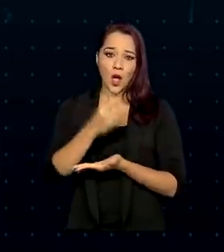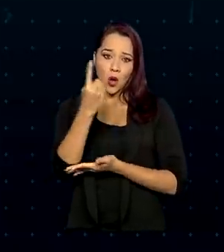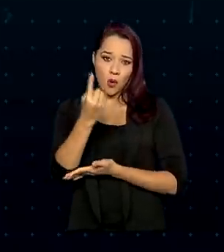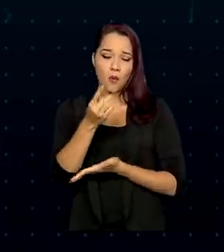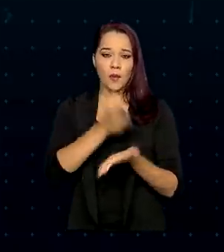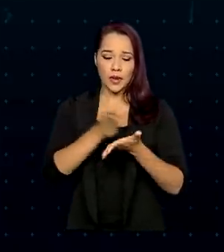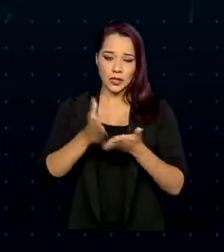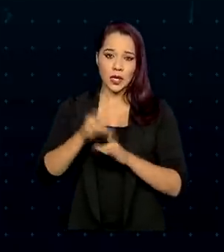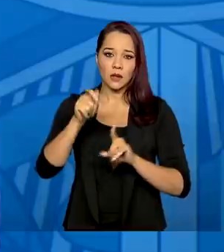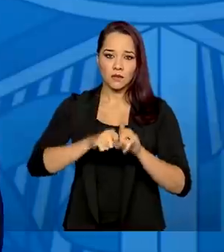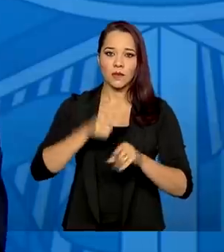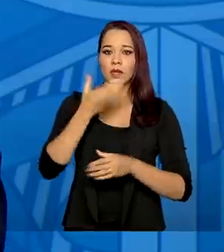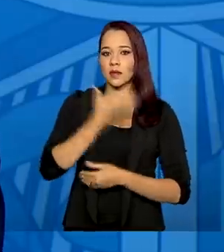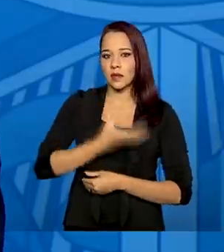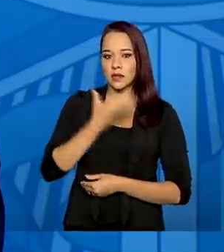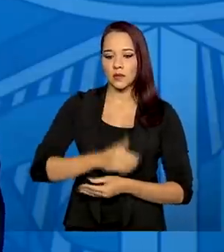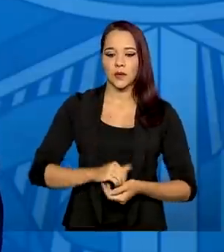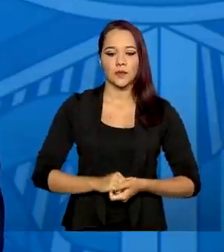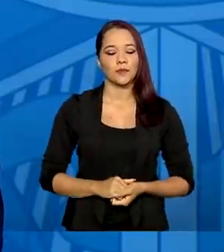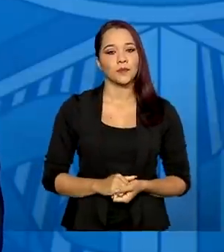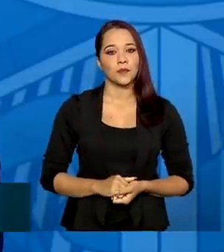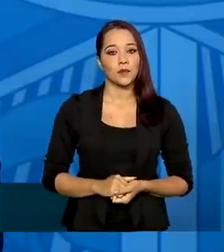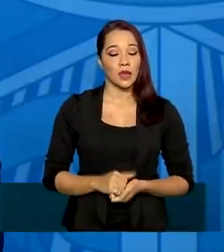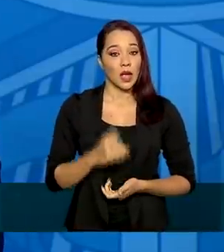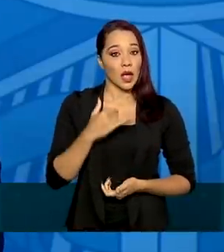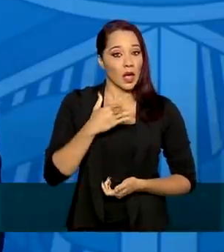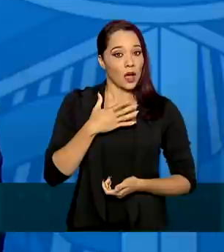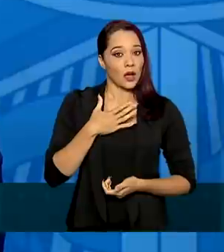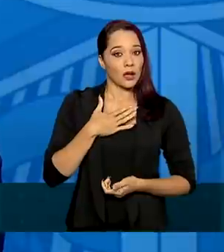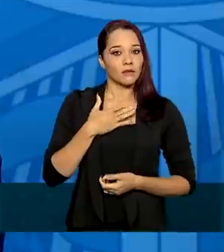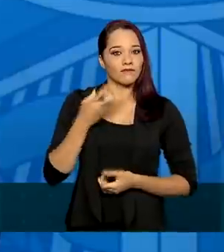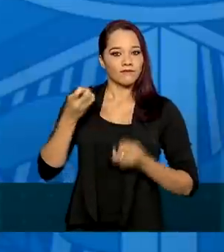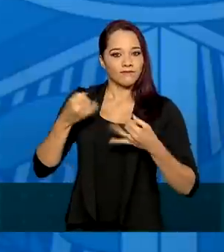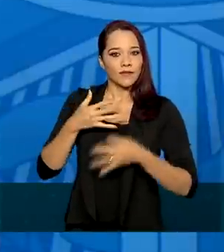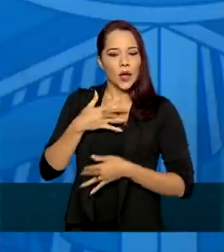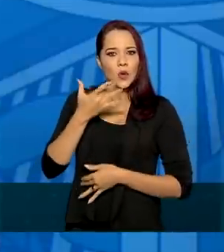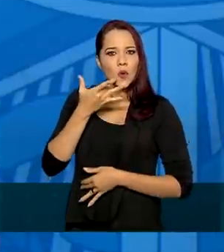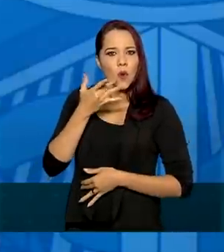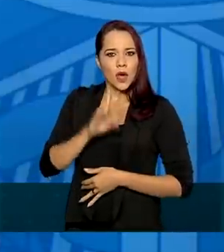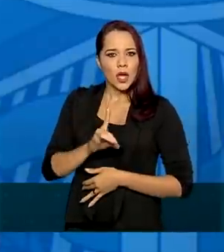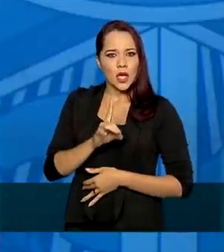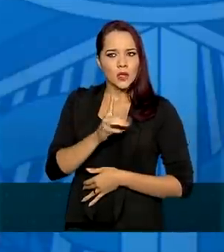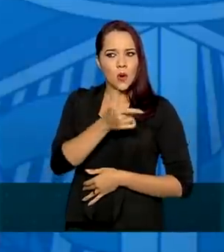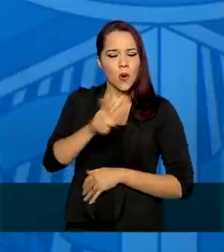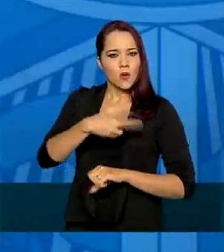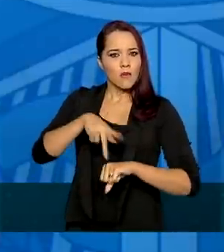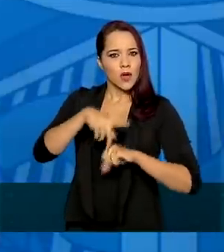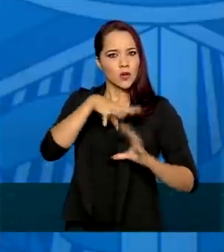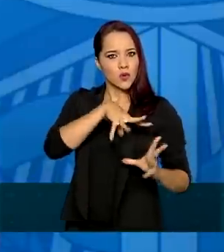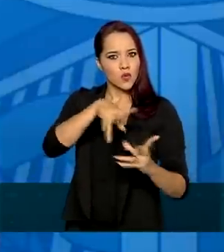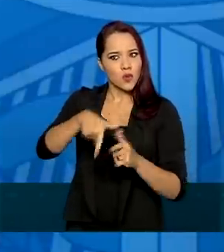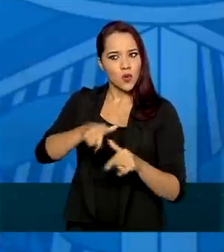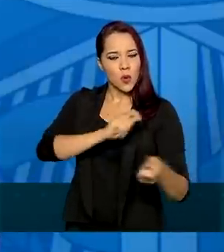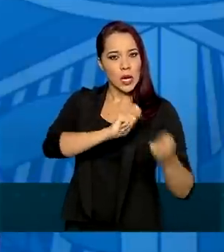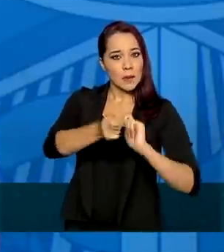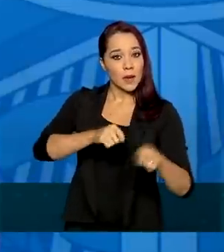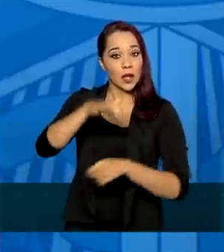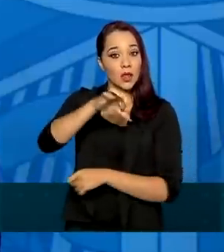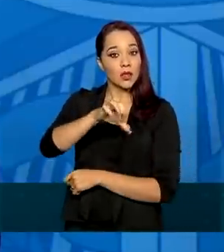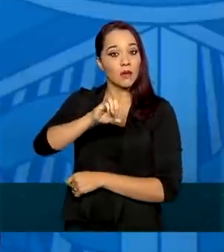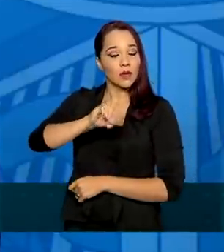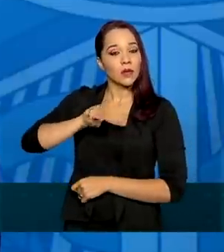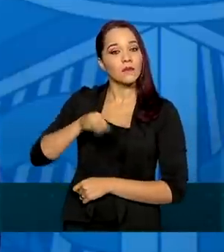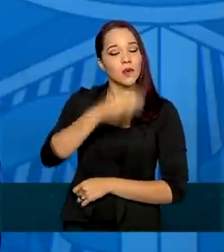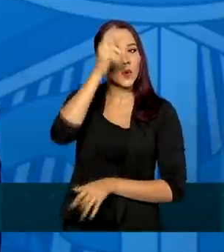no mês de dezembro. Eu não conheço nenhum país do mundo que paga 90 milhões de